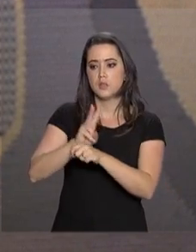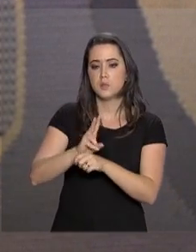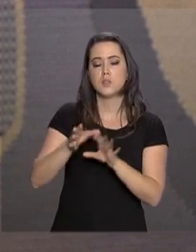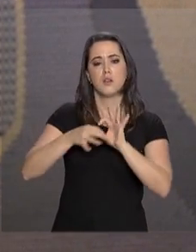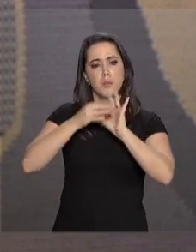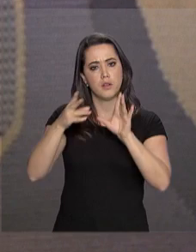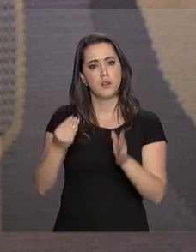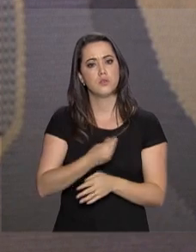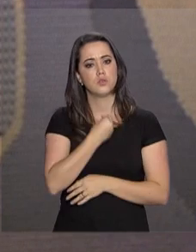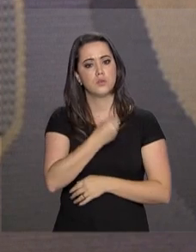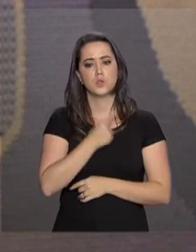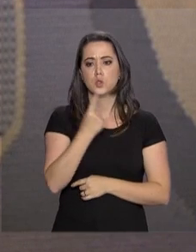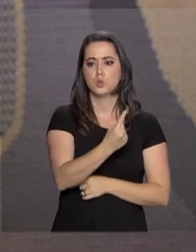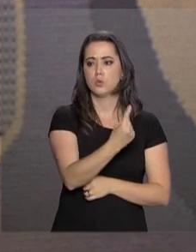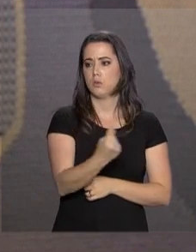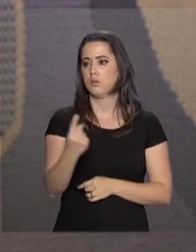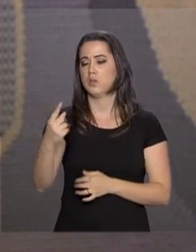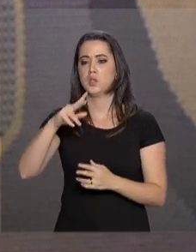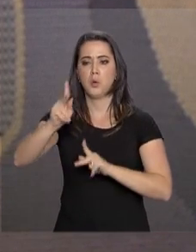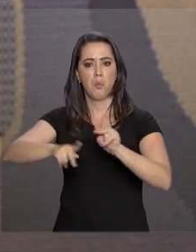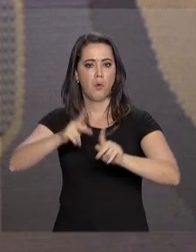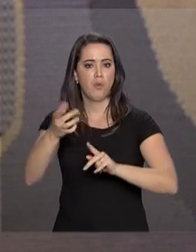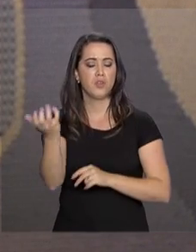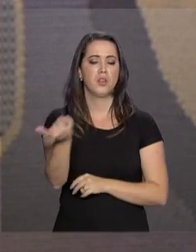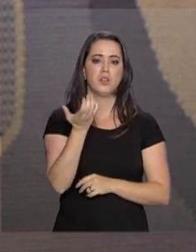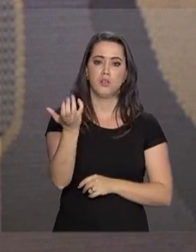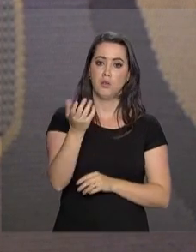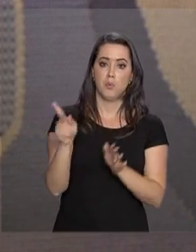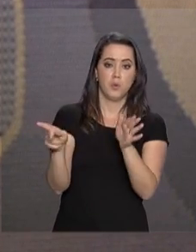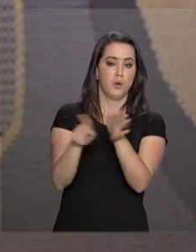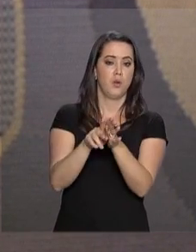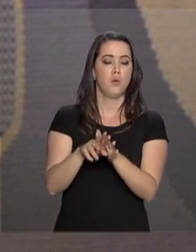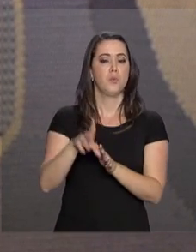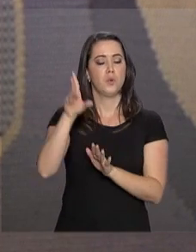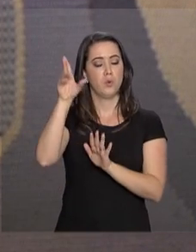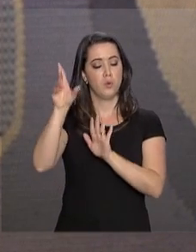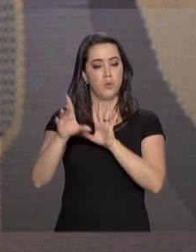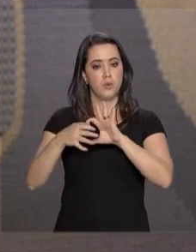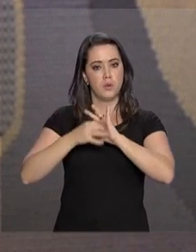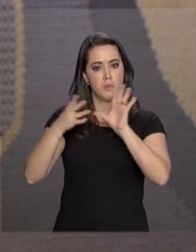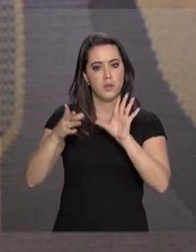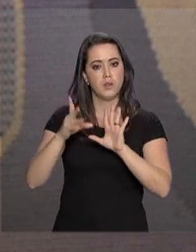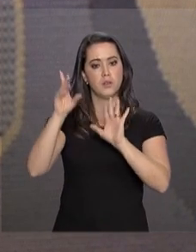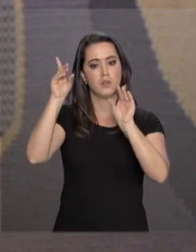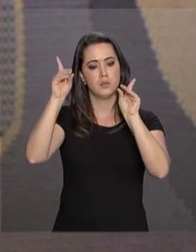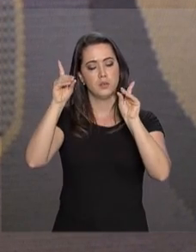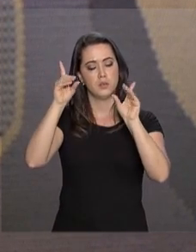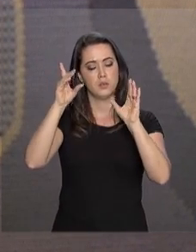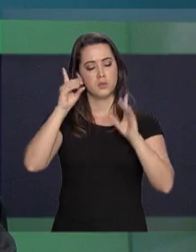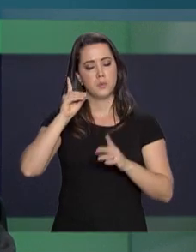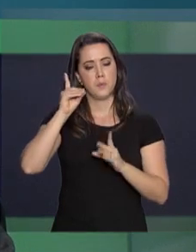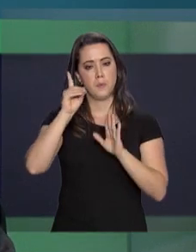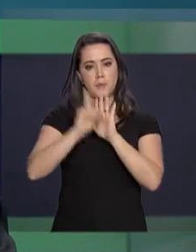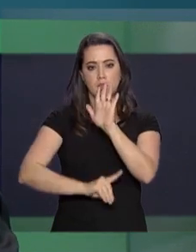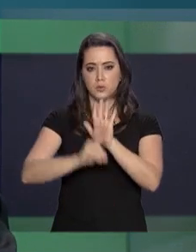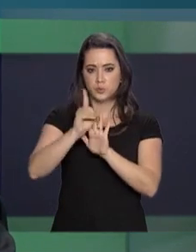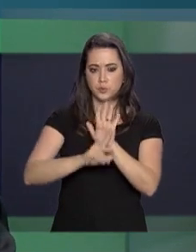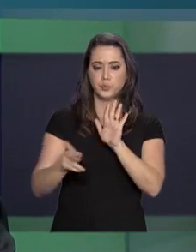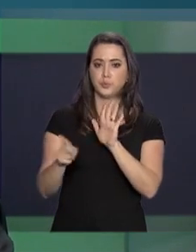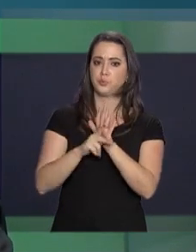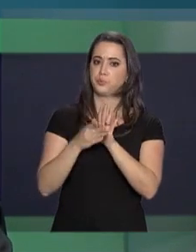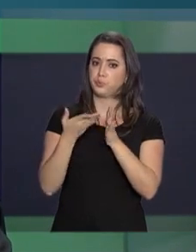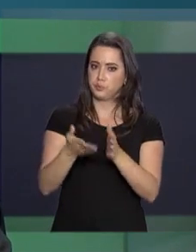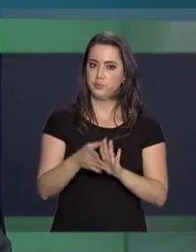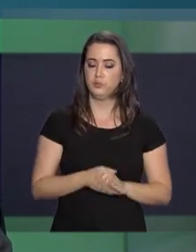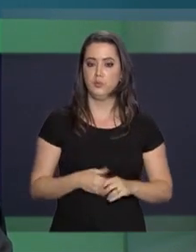Defenderemos o direito de cada povo de ser o que é, com liberdade e dignidade, com a dignidade que unicamente a liberdade proporciona. E